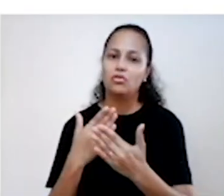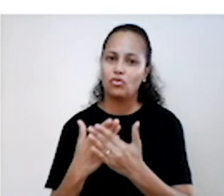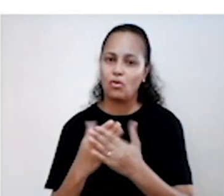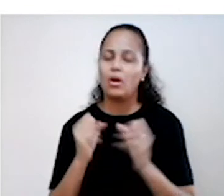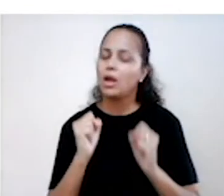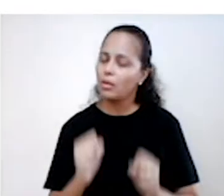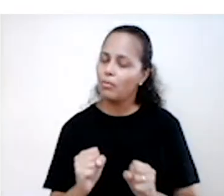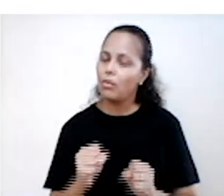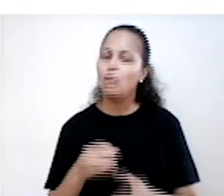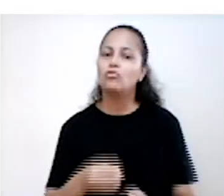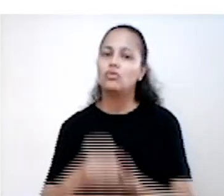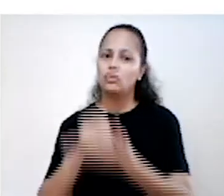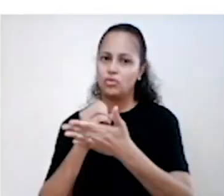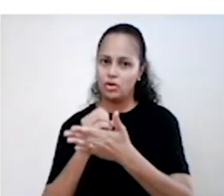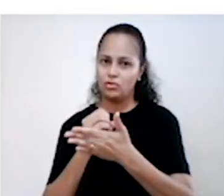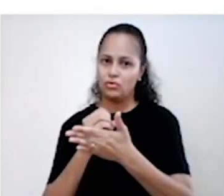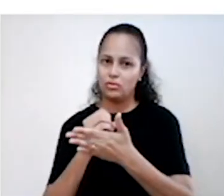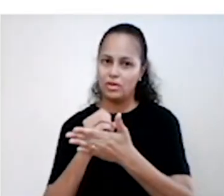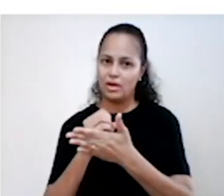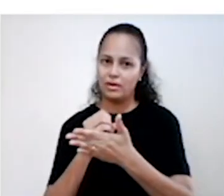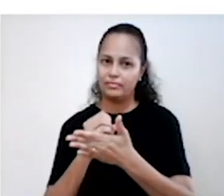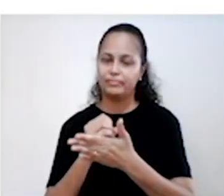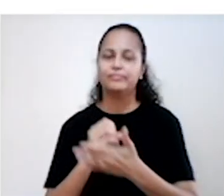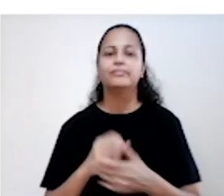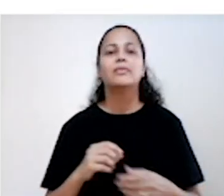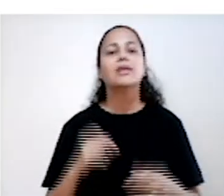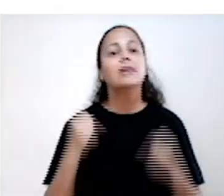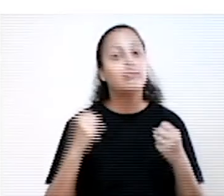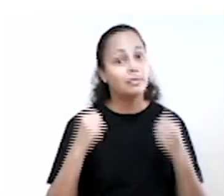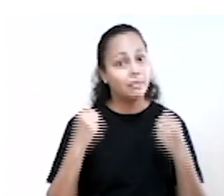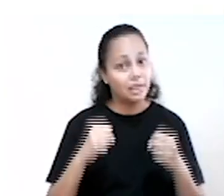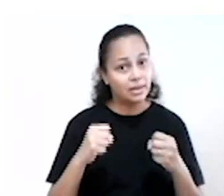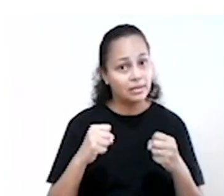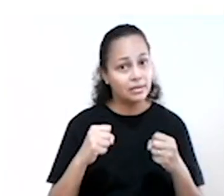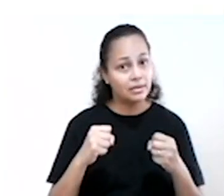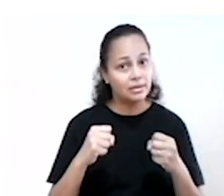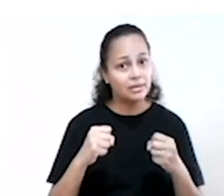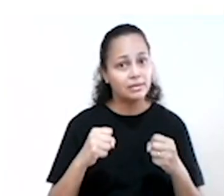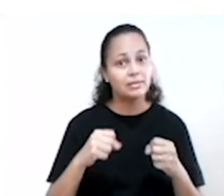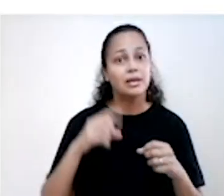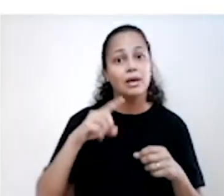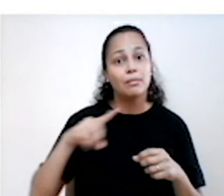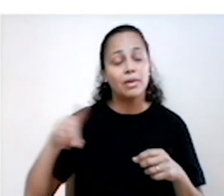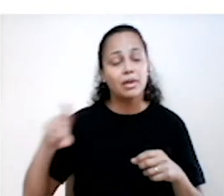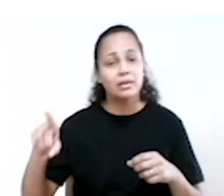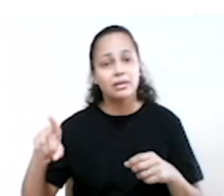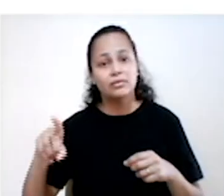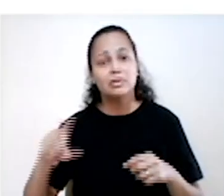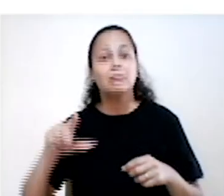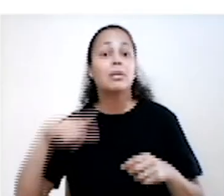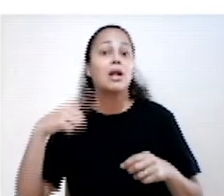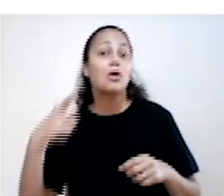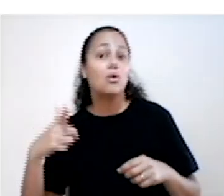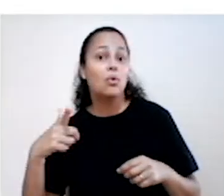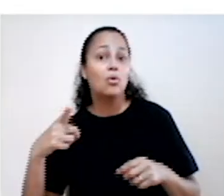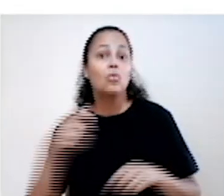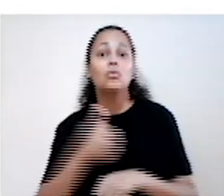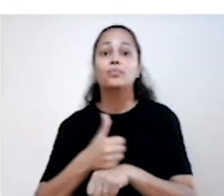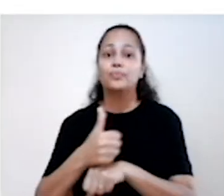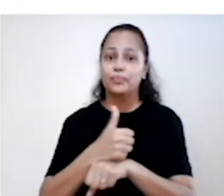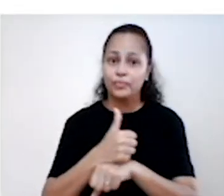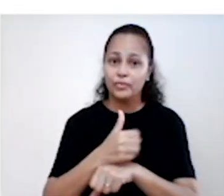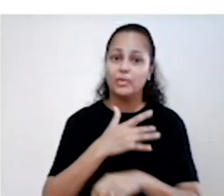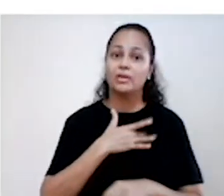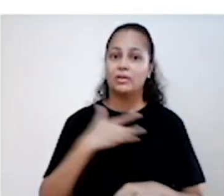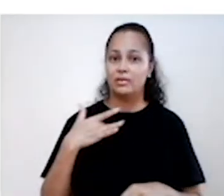acolher Atender suas necessidades E se necessário, encaminhará você para outros serviços de saúde A Unidade